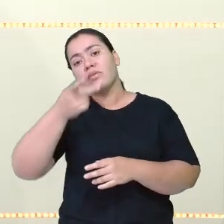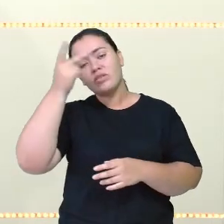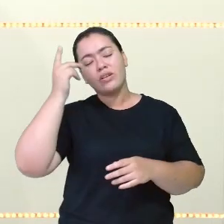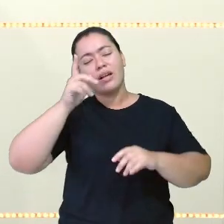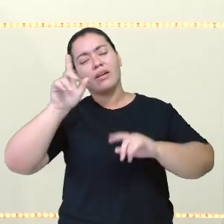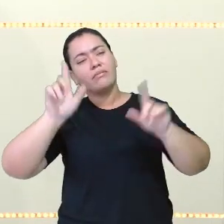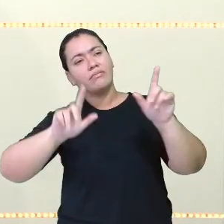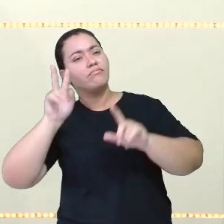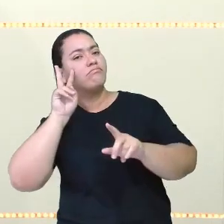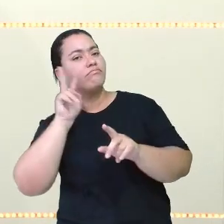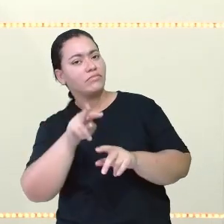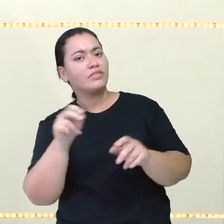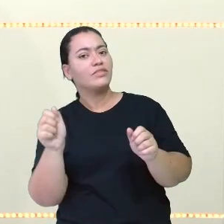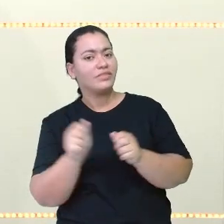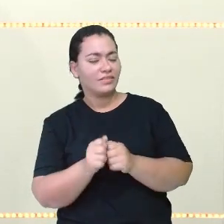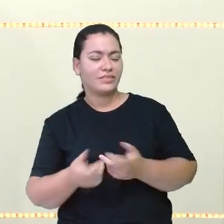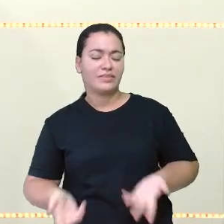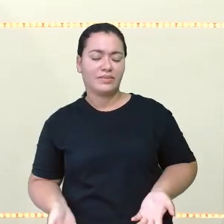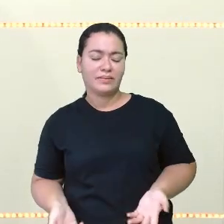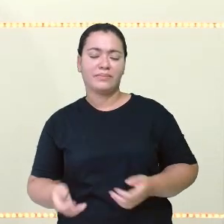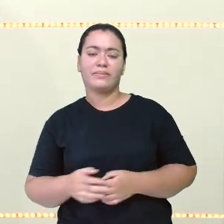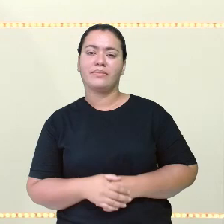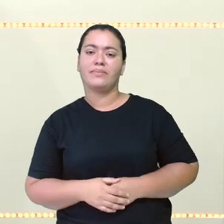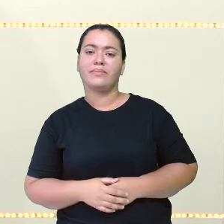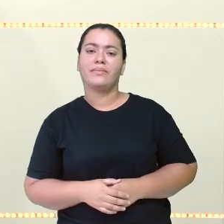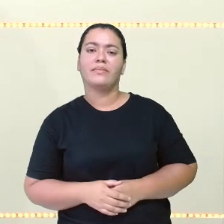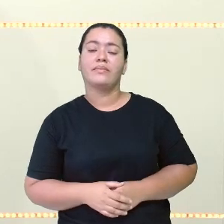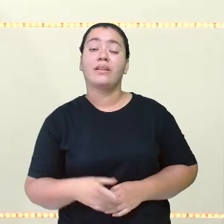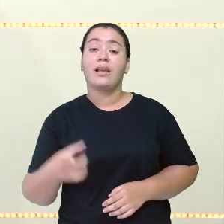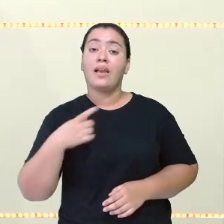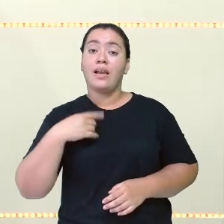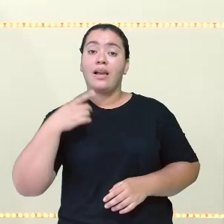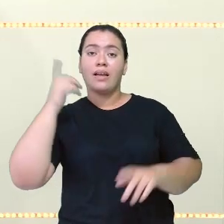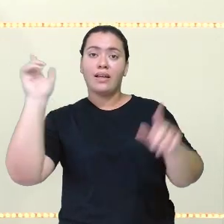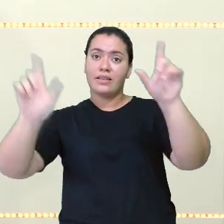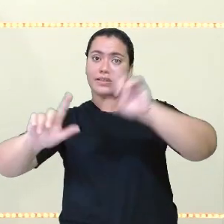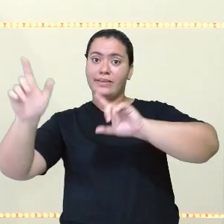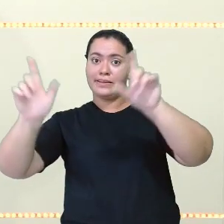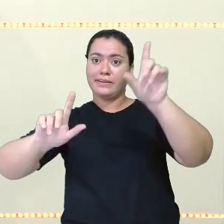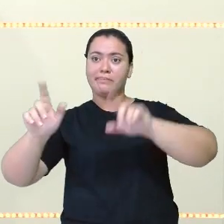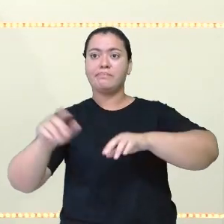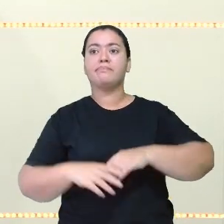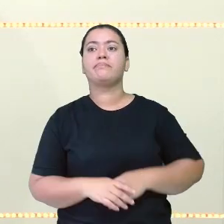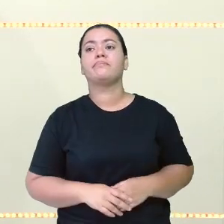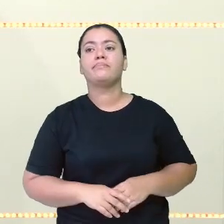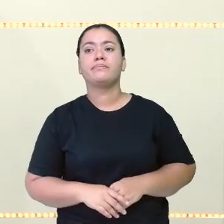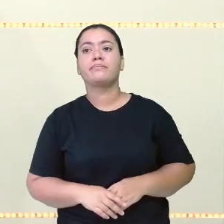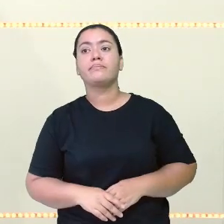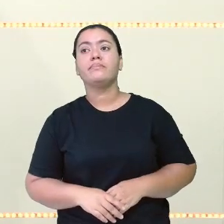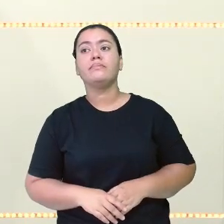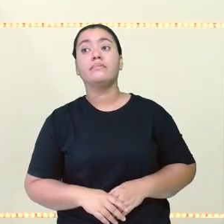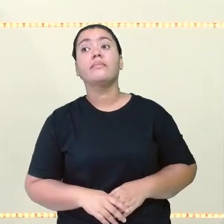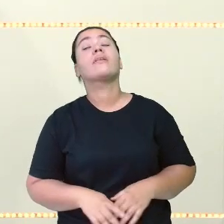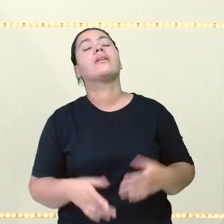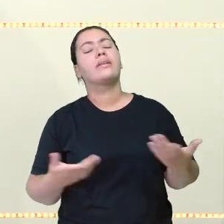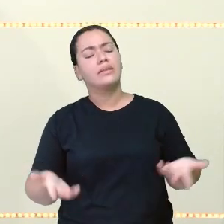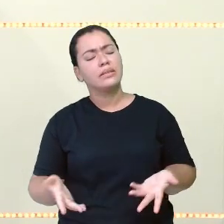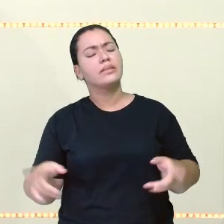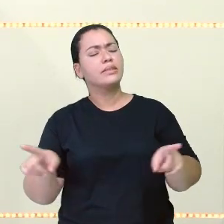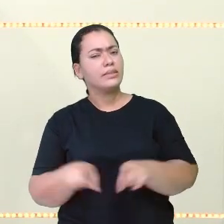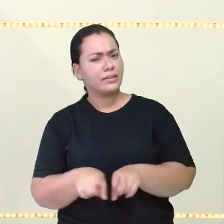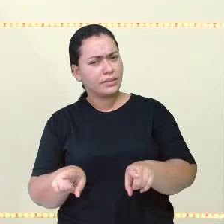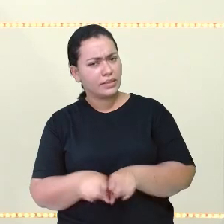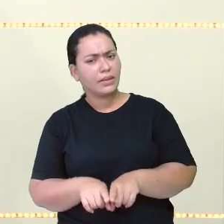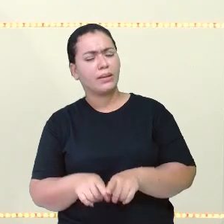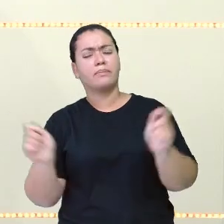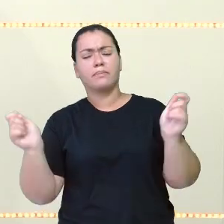comentarem as coisas que são passadas através deste aparelho. Então, a comunicação